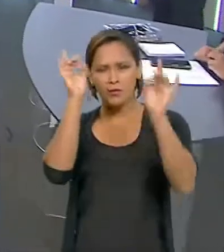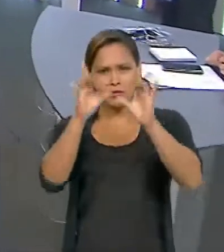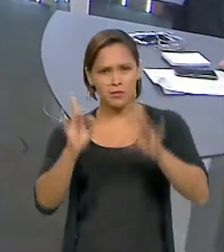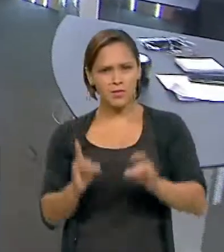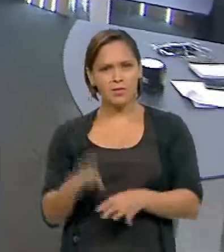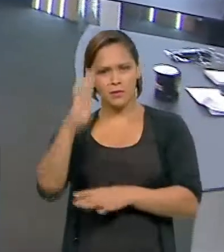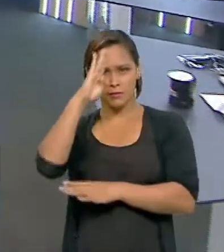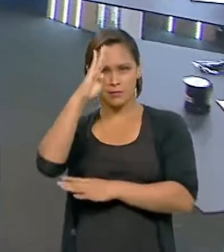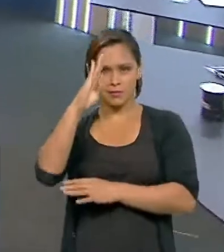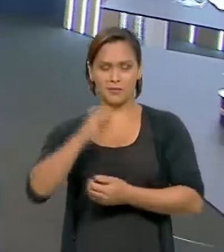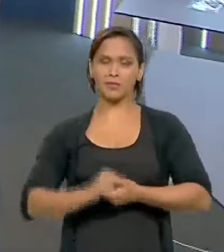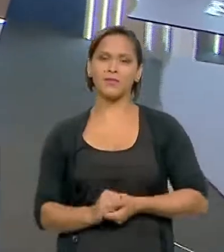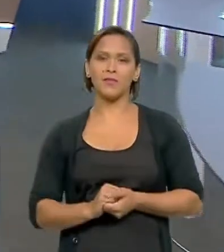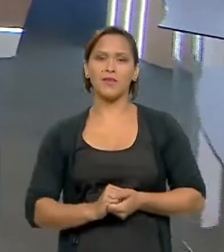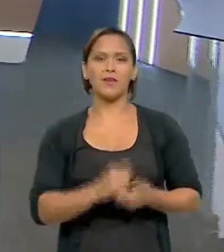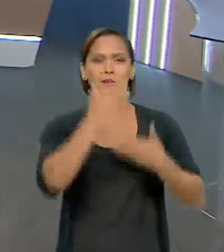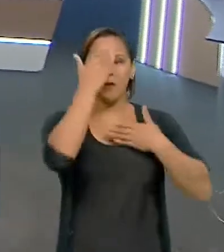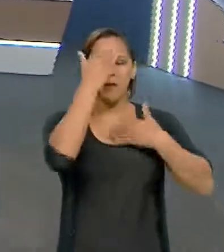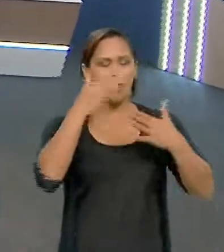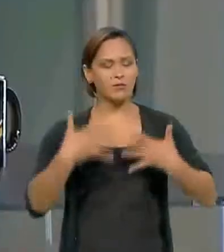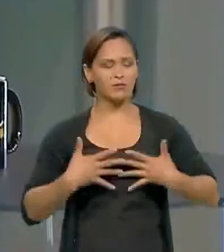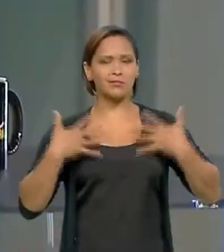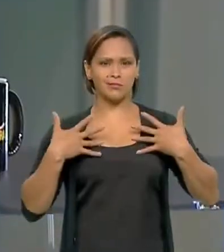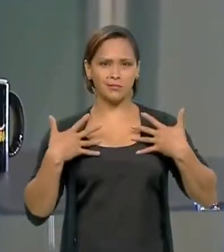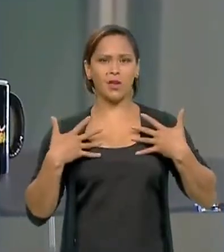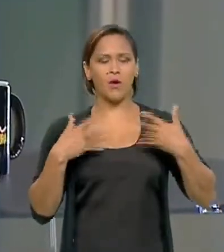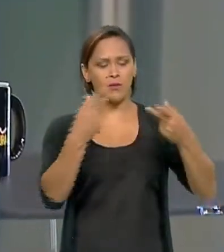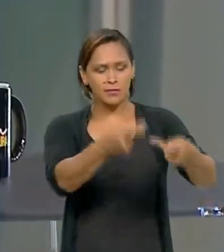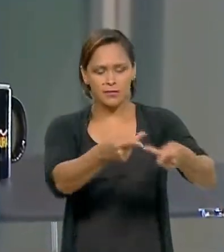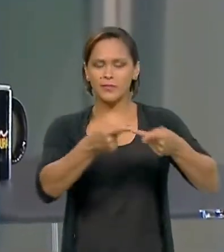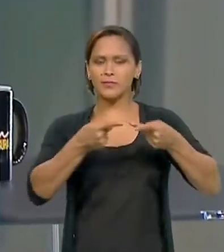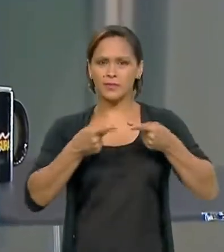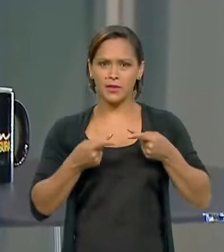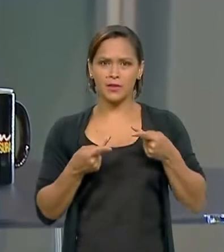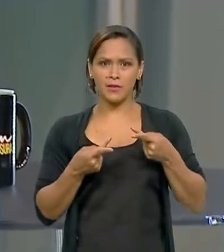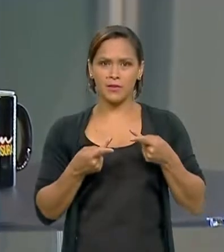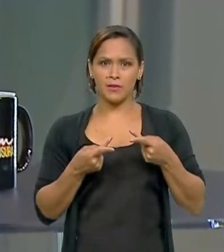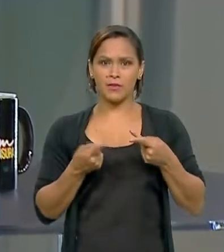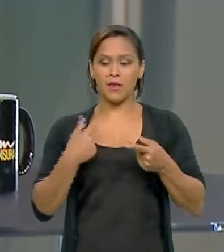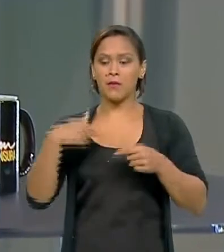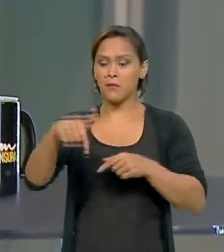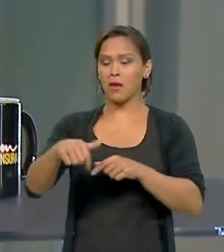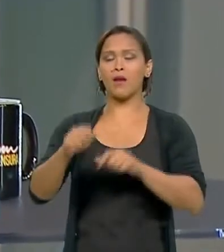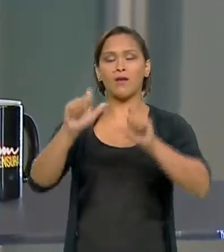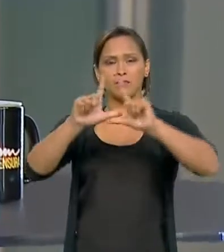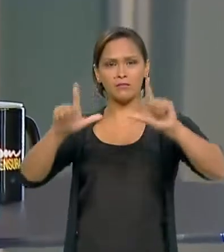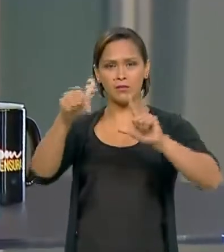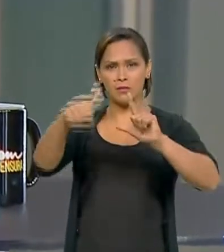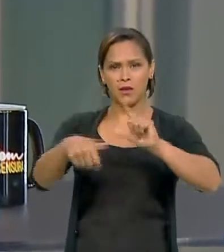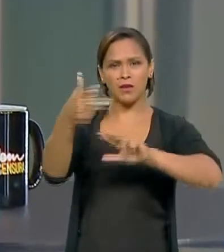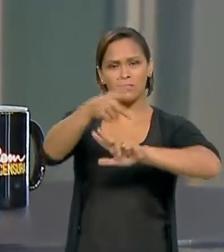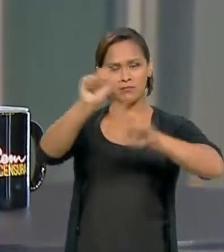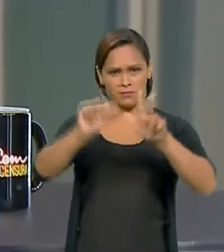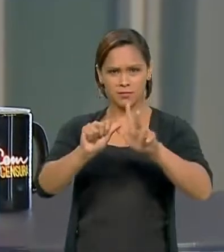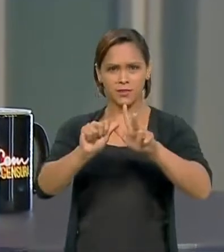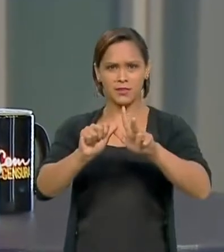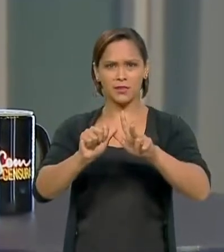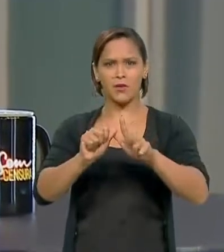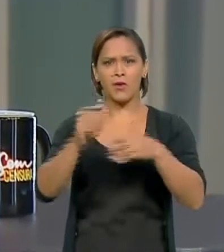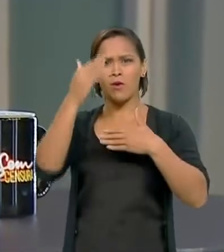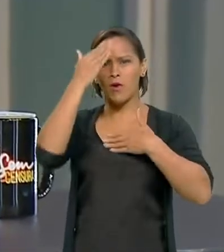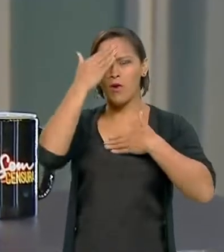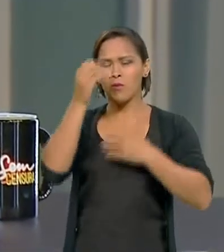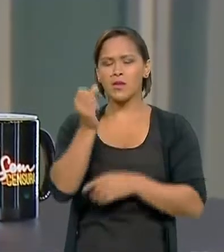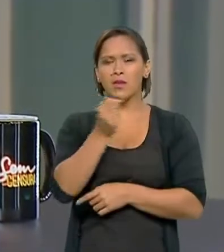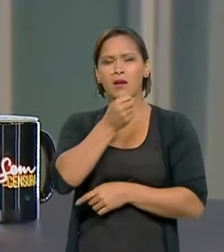Muito obrigado. É uma honra para mim ter sido convidado para esse programa. Muito obrigado aos meus dois